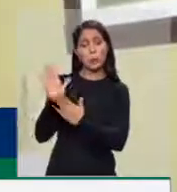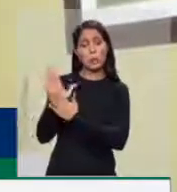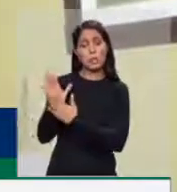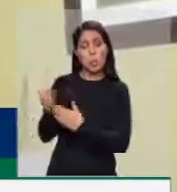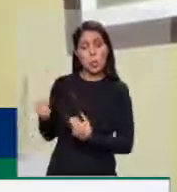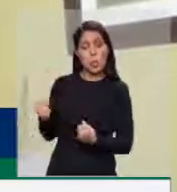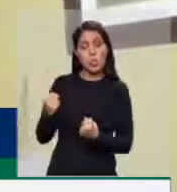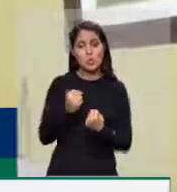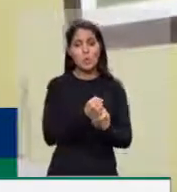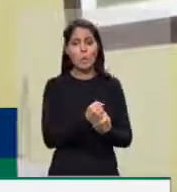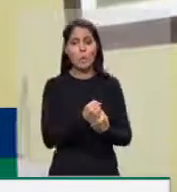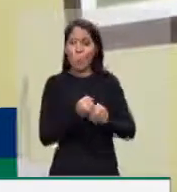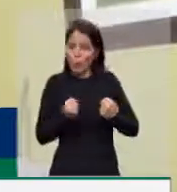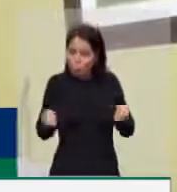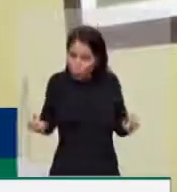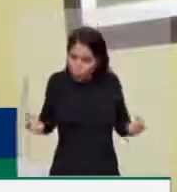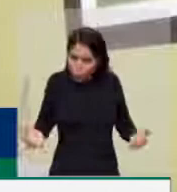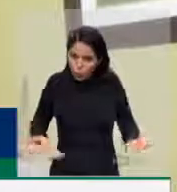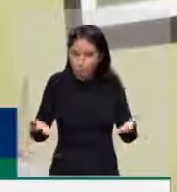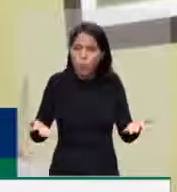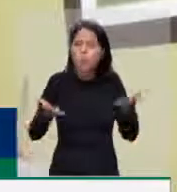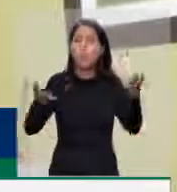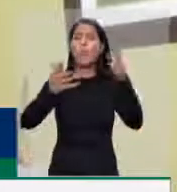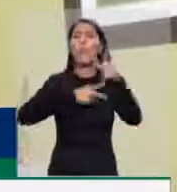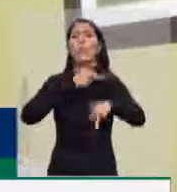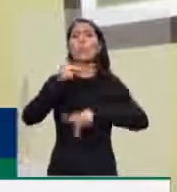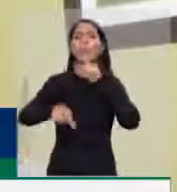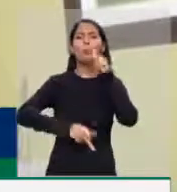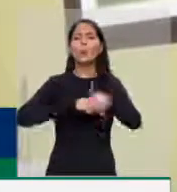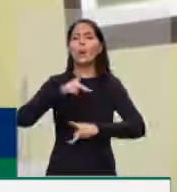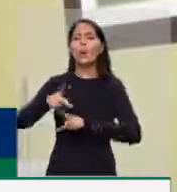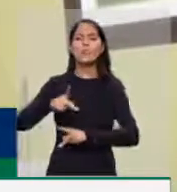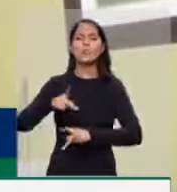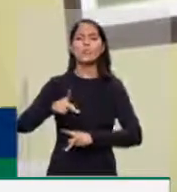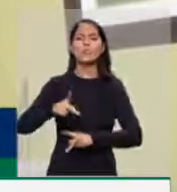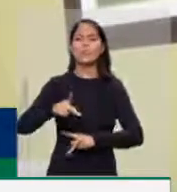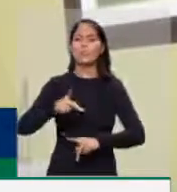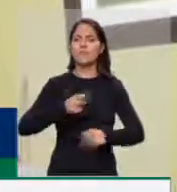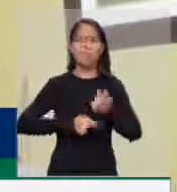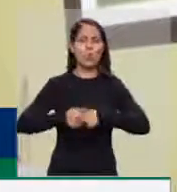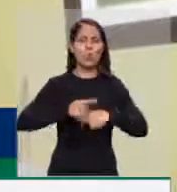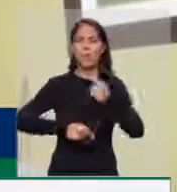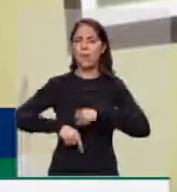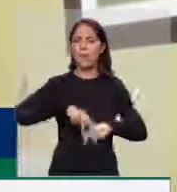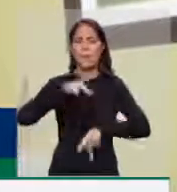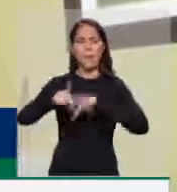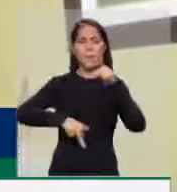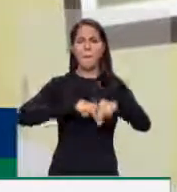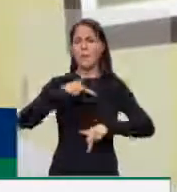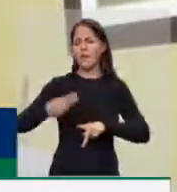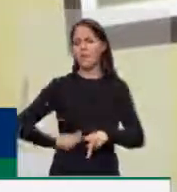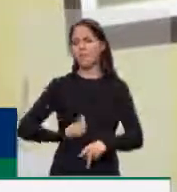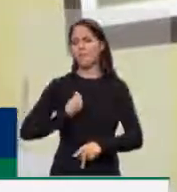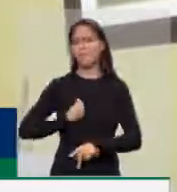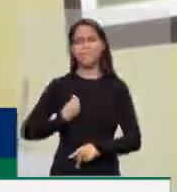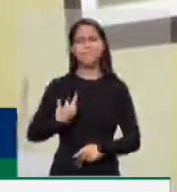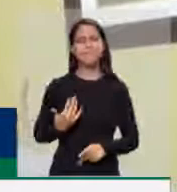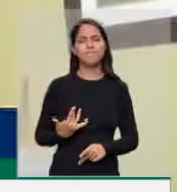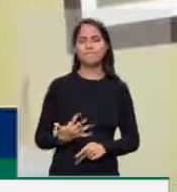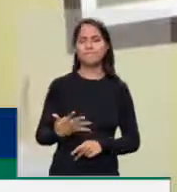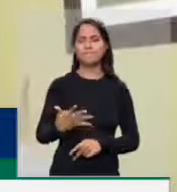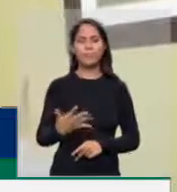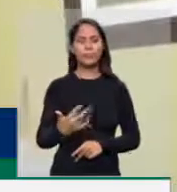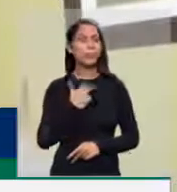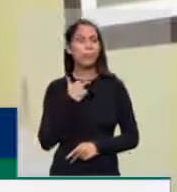apoio, de estímulo à economia popular, ao povo brasileiro e à sua sobrevivência. E não essa pauta de